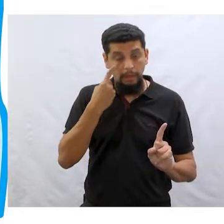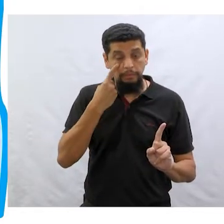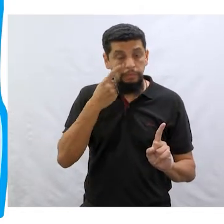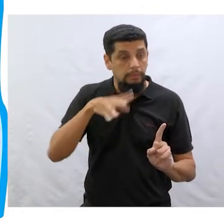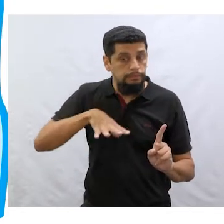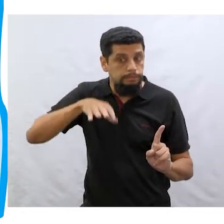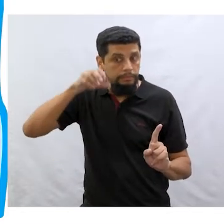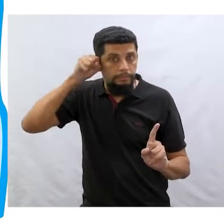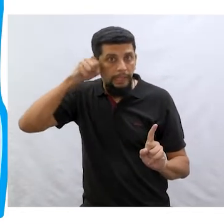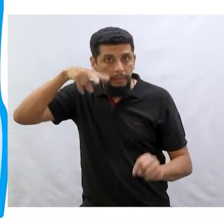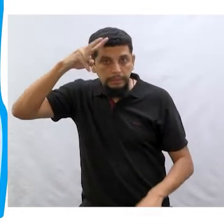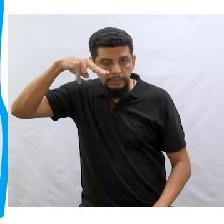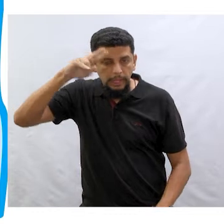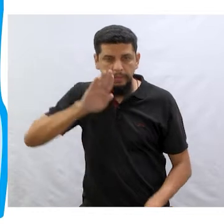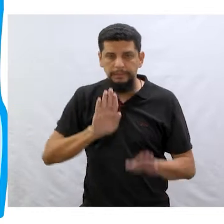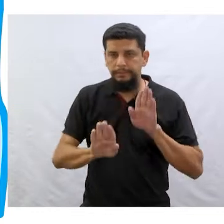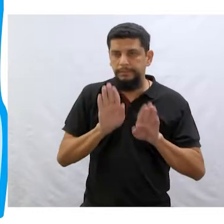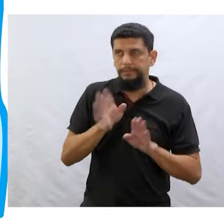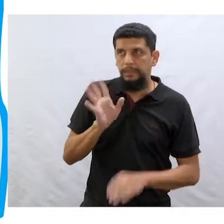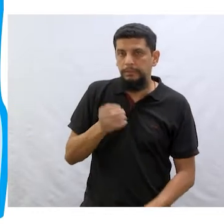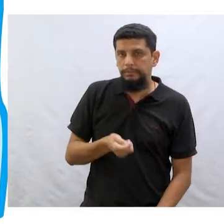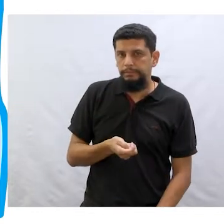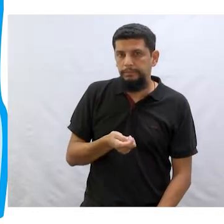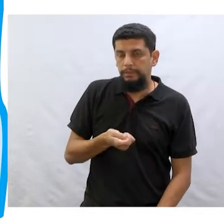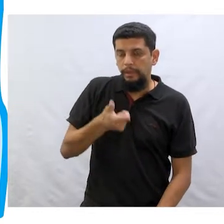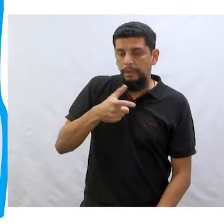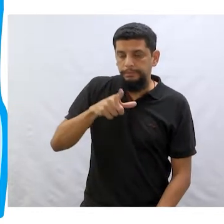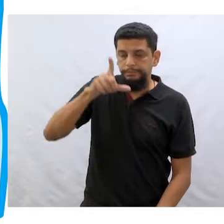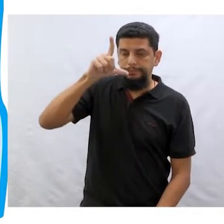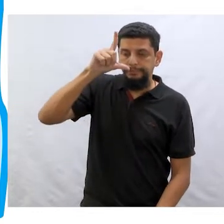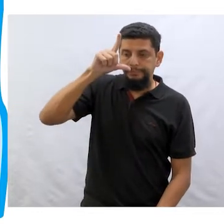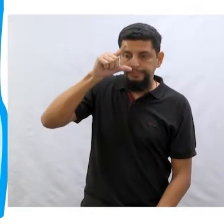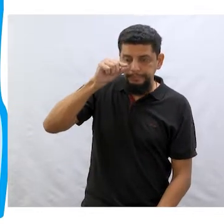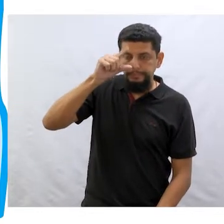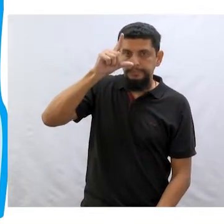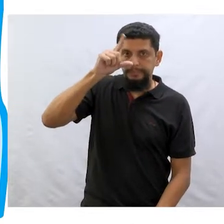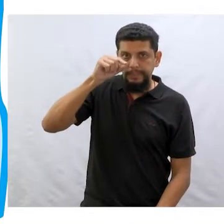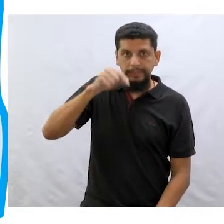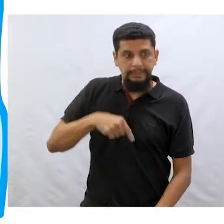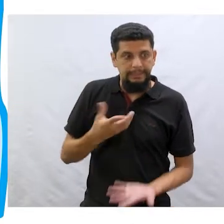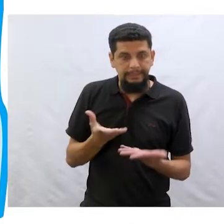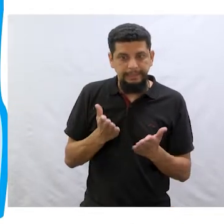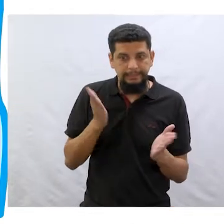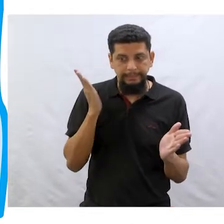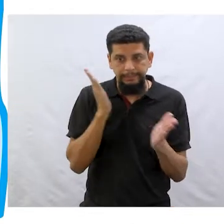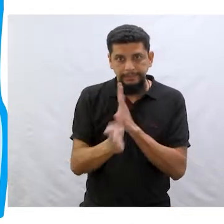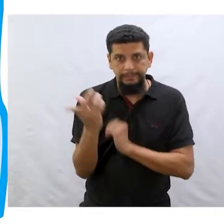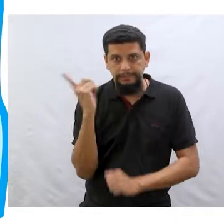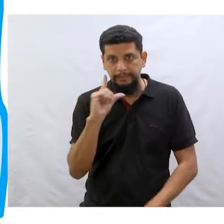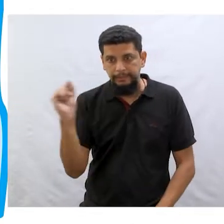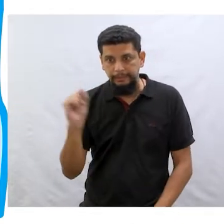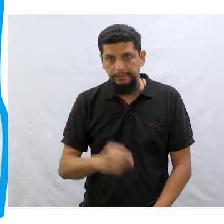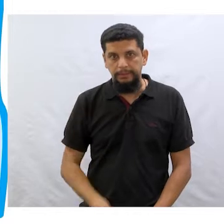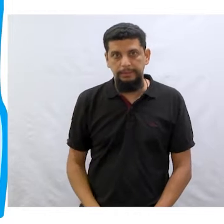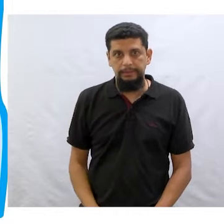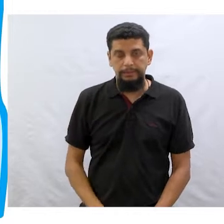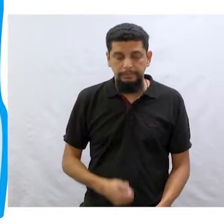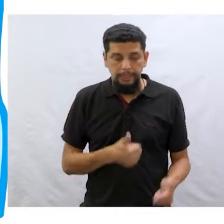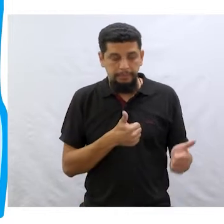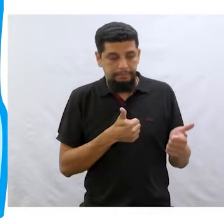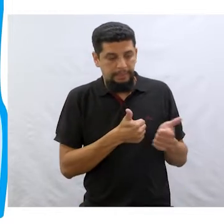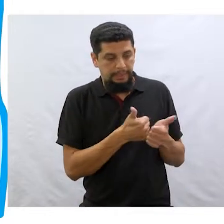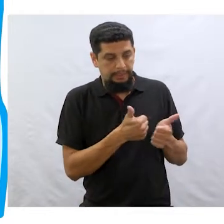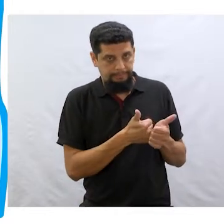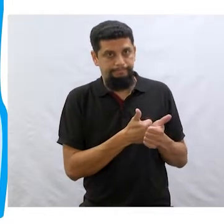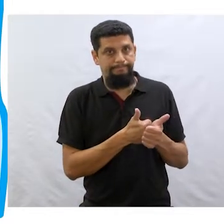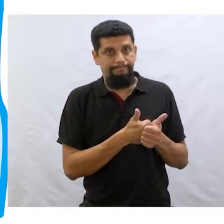Às vezes, pensando que ele já estava quase apagando, eu tentava escapar para o meu quarto, pé ante pé.